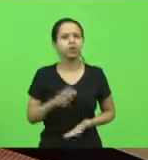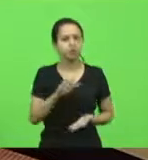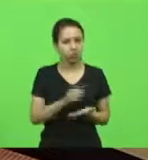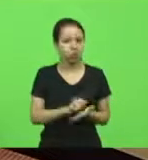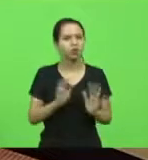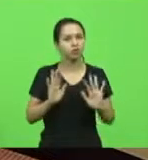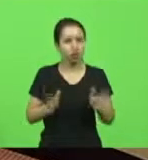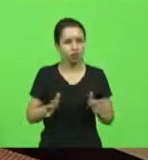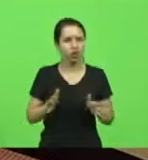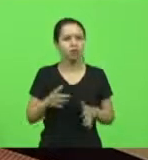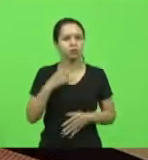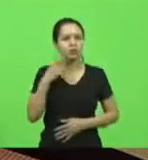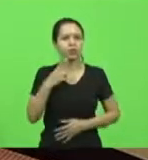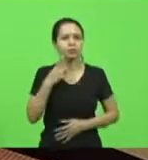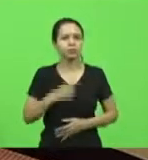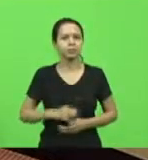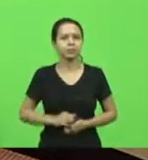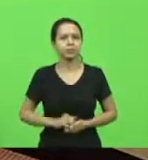excelência, deputada.